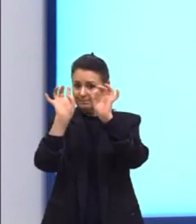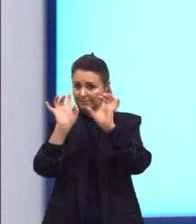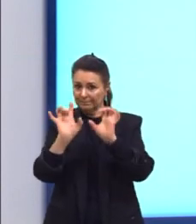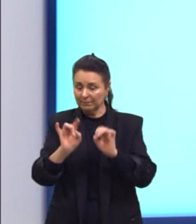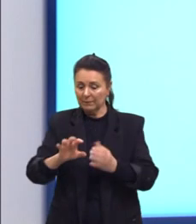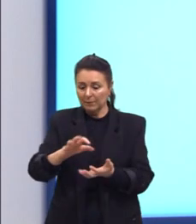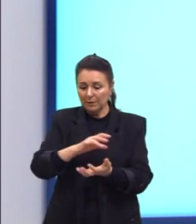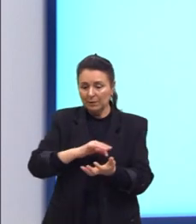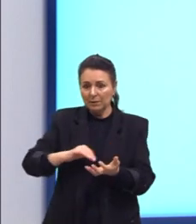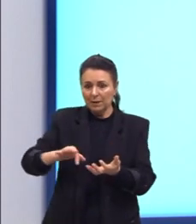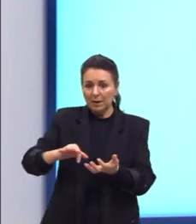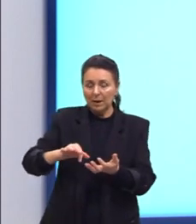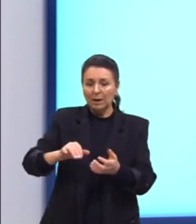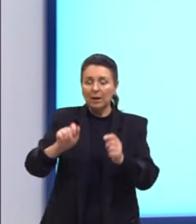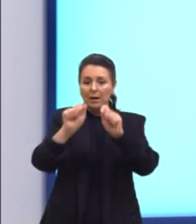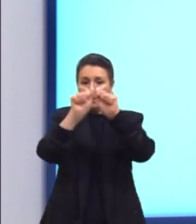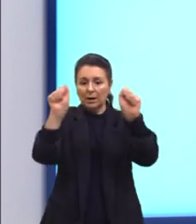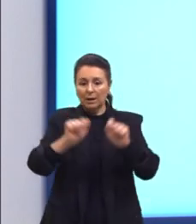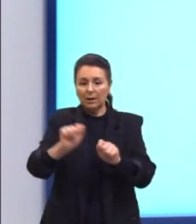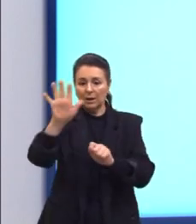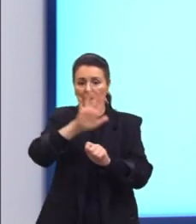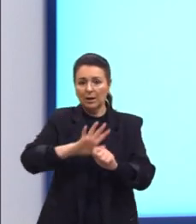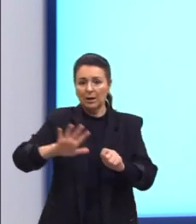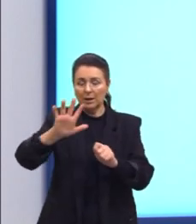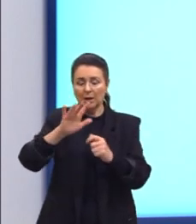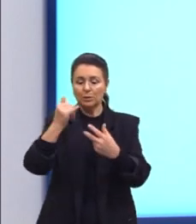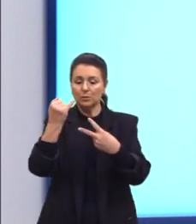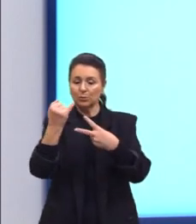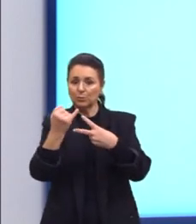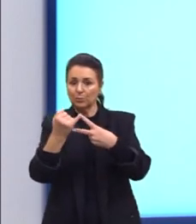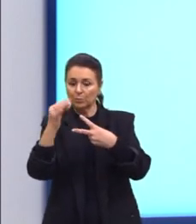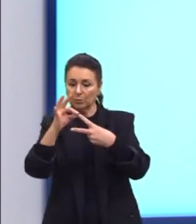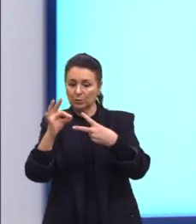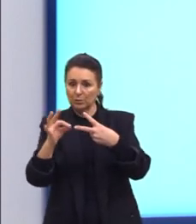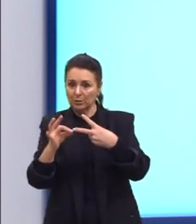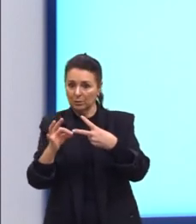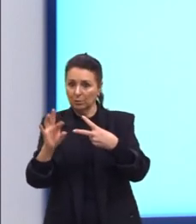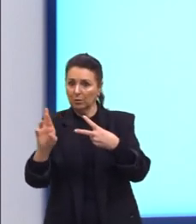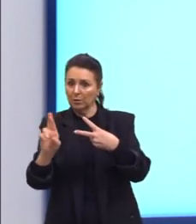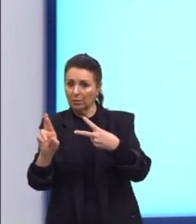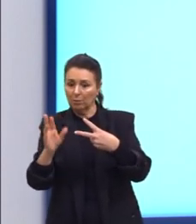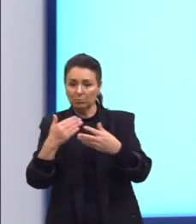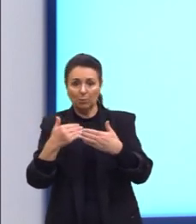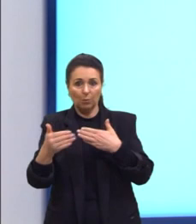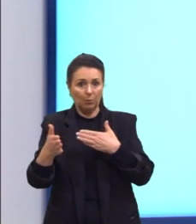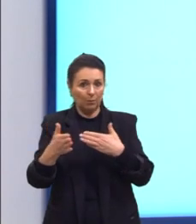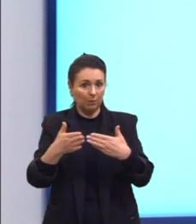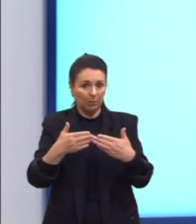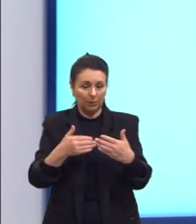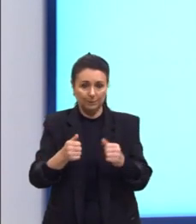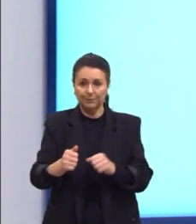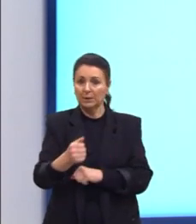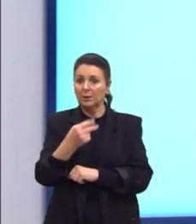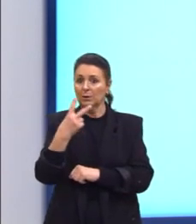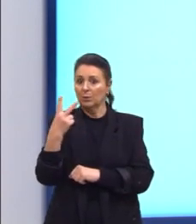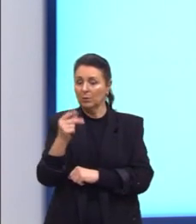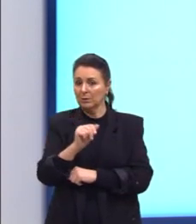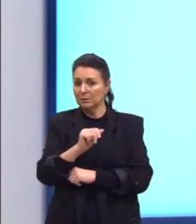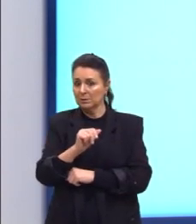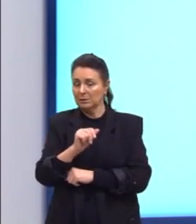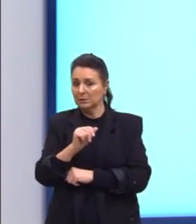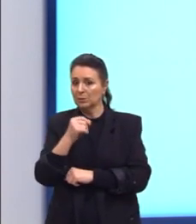a área de um polígono regular qualquer, tá? Então, nós precisamos considerar dois dados.